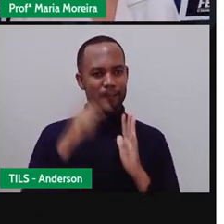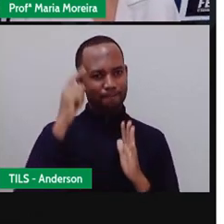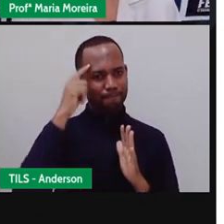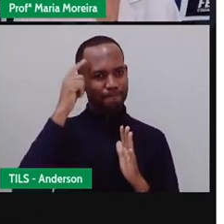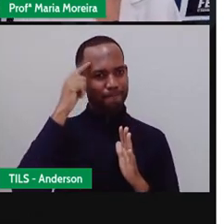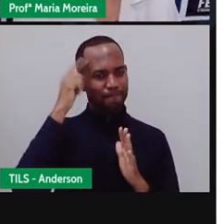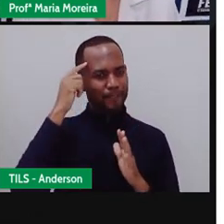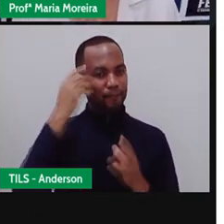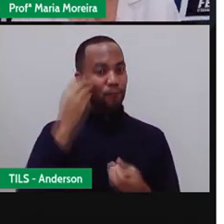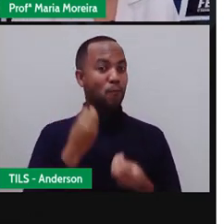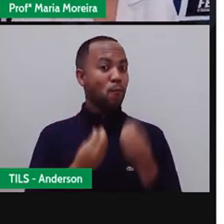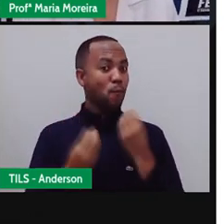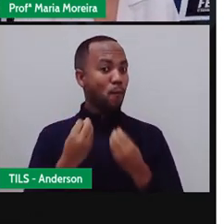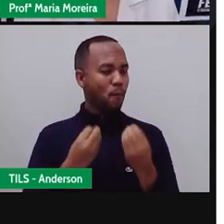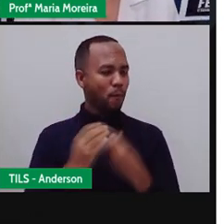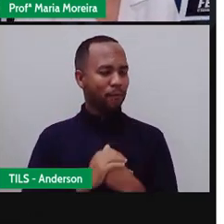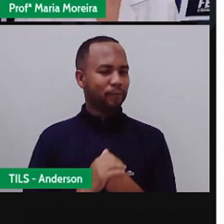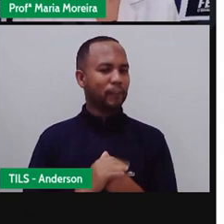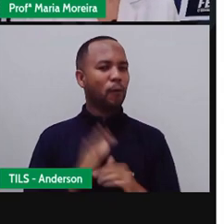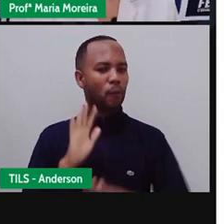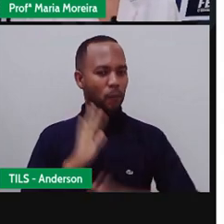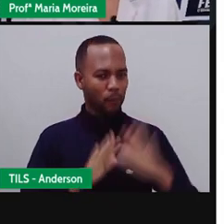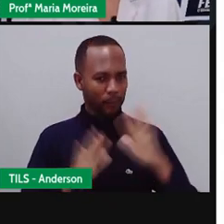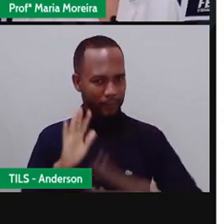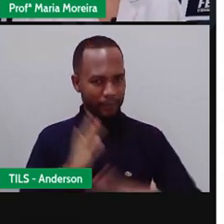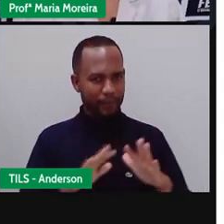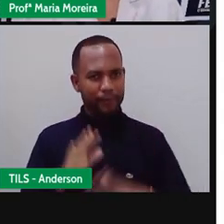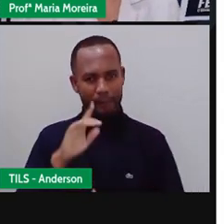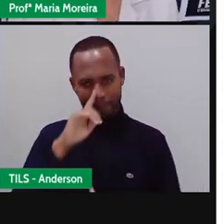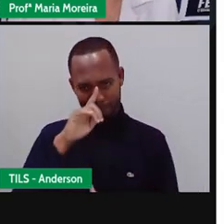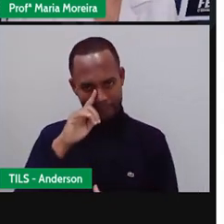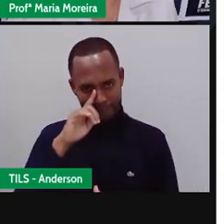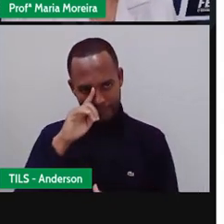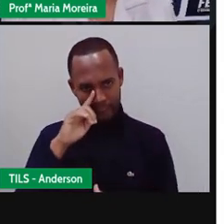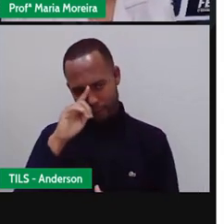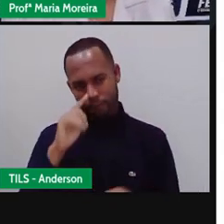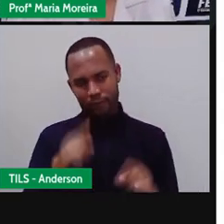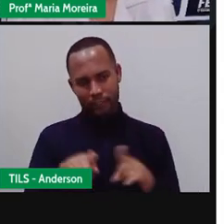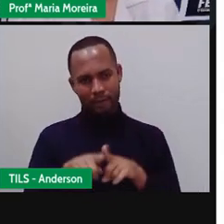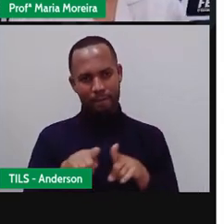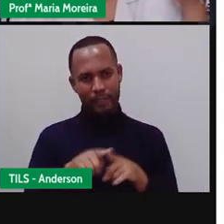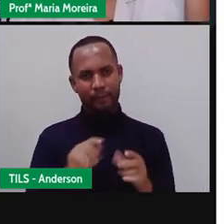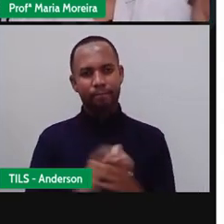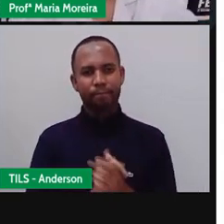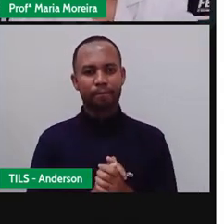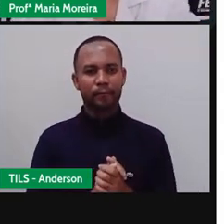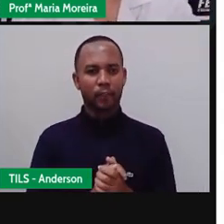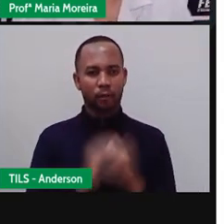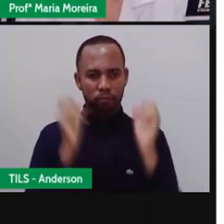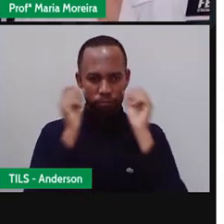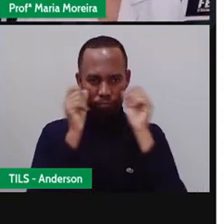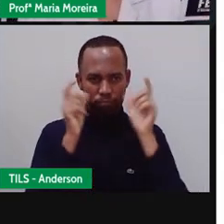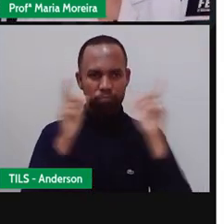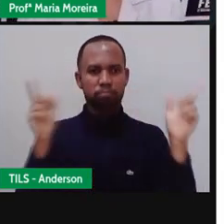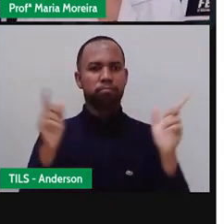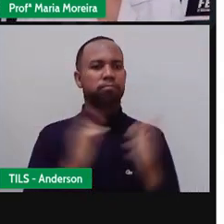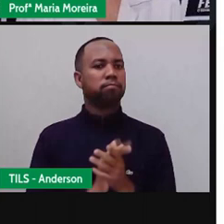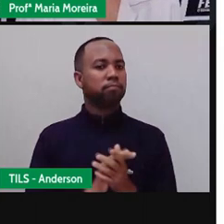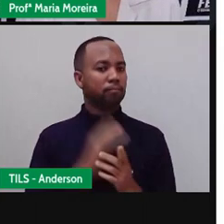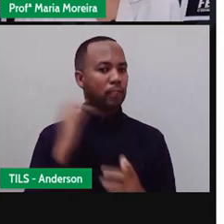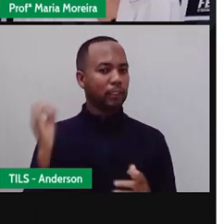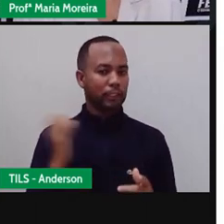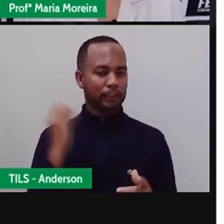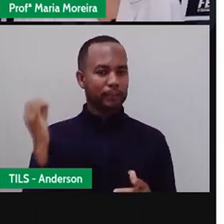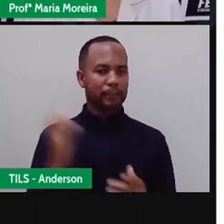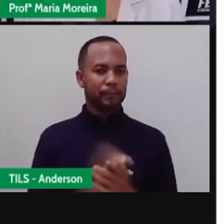principalmente quando a gente faz check-in, a vai falar sobre isso aqui, e sobre essa exposição que a gente faz das figuras. Isso aqui fica um alerta, né, para os pais de